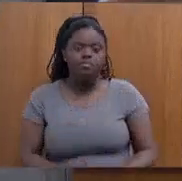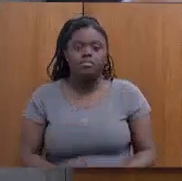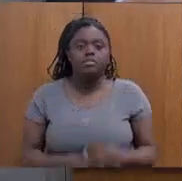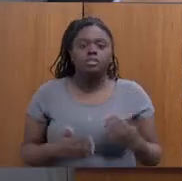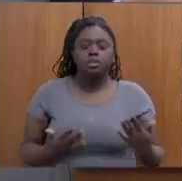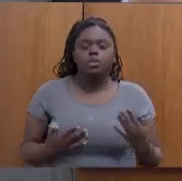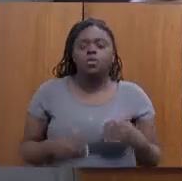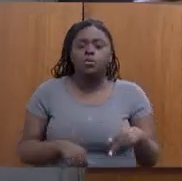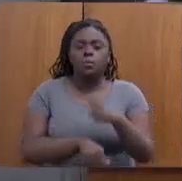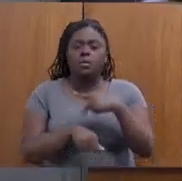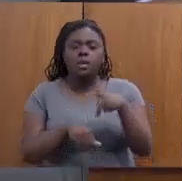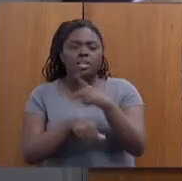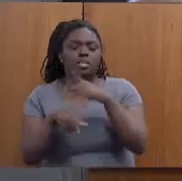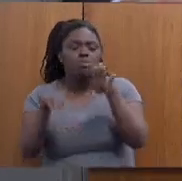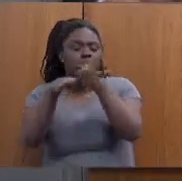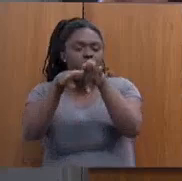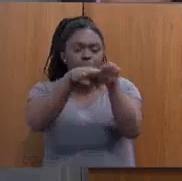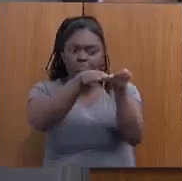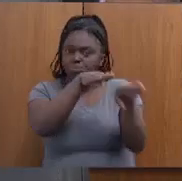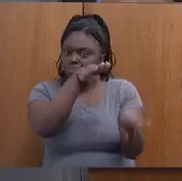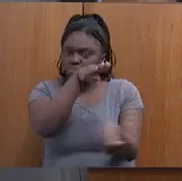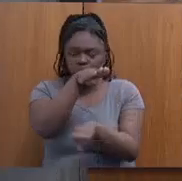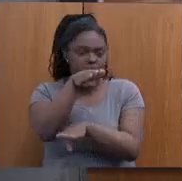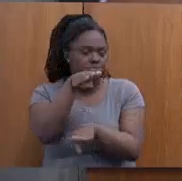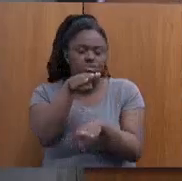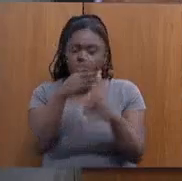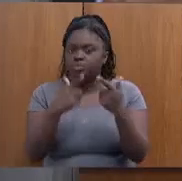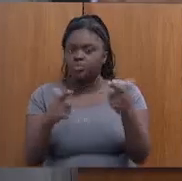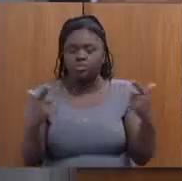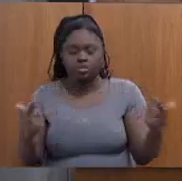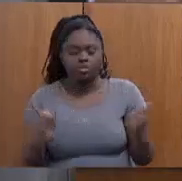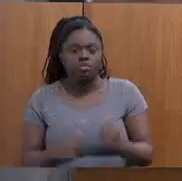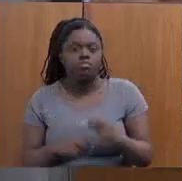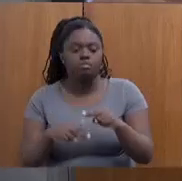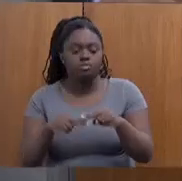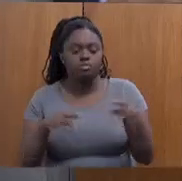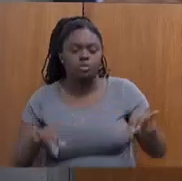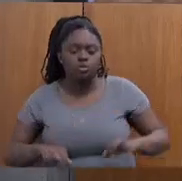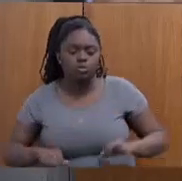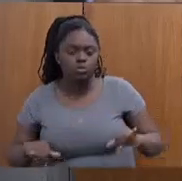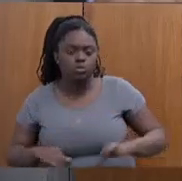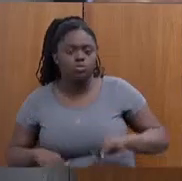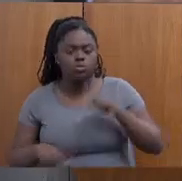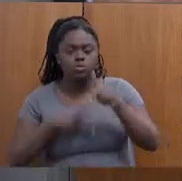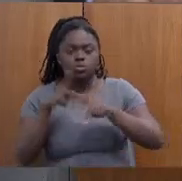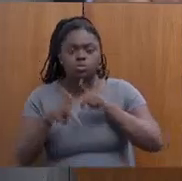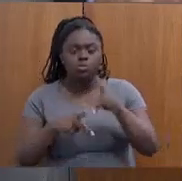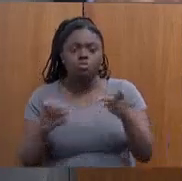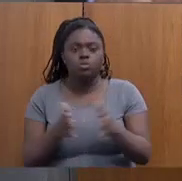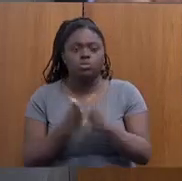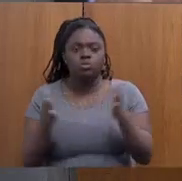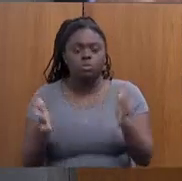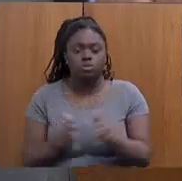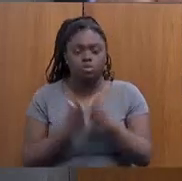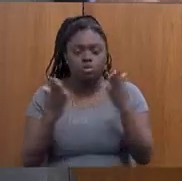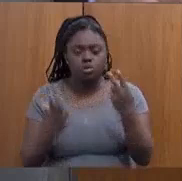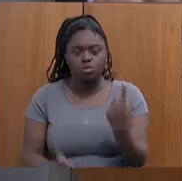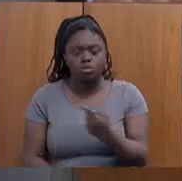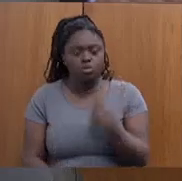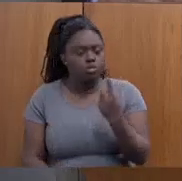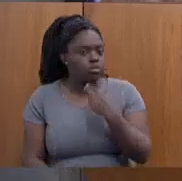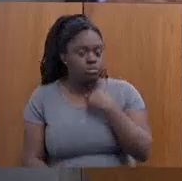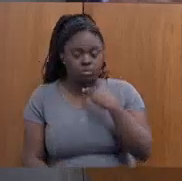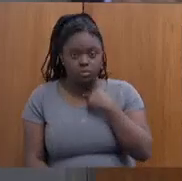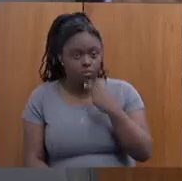desigual, injusto, forjado na dor do povo pobre. Nós não podemos negar